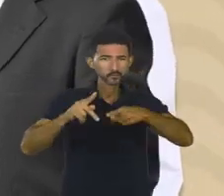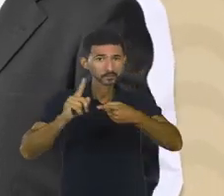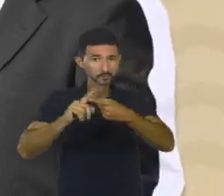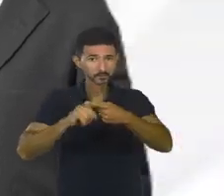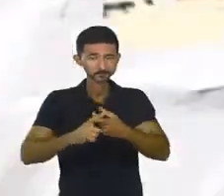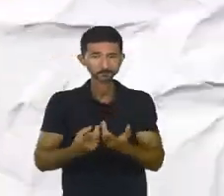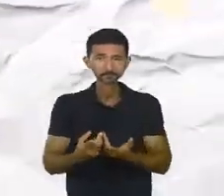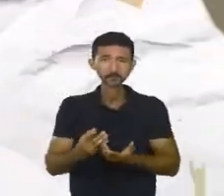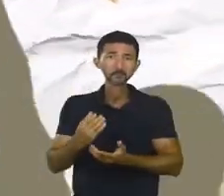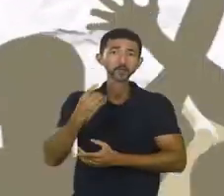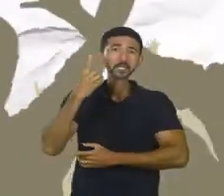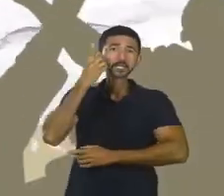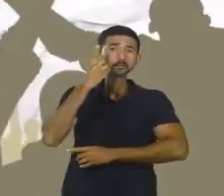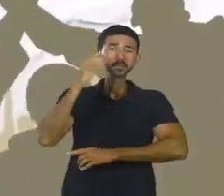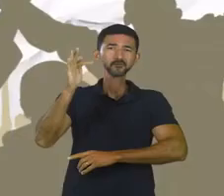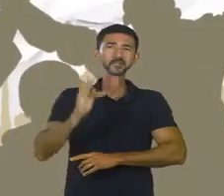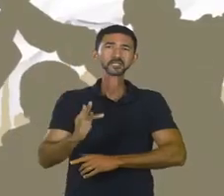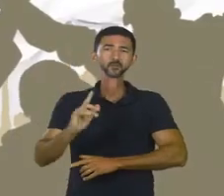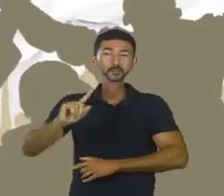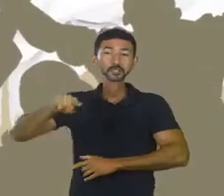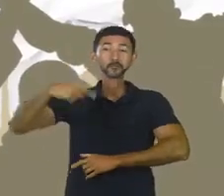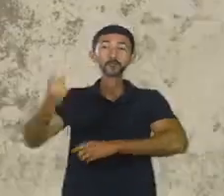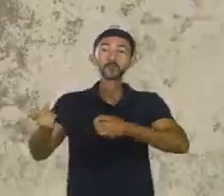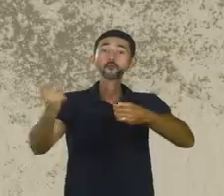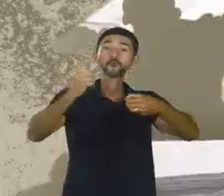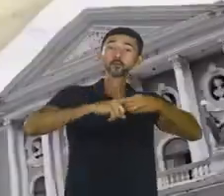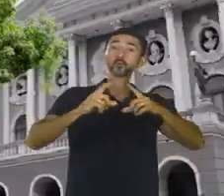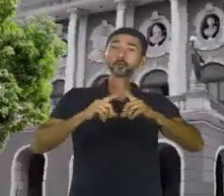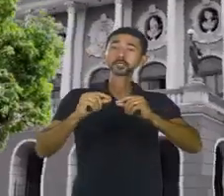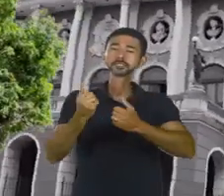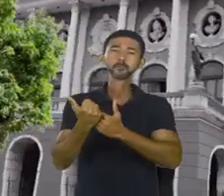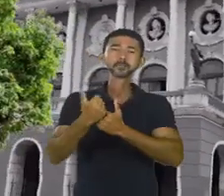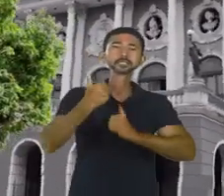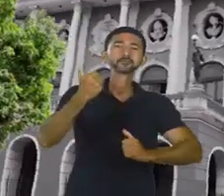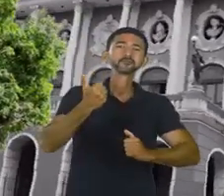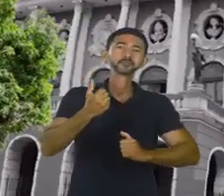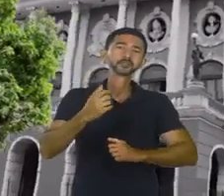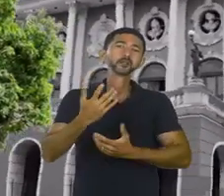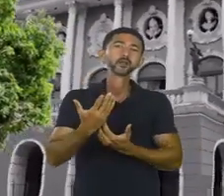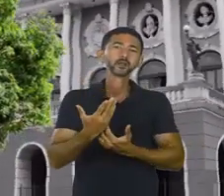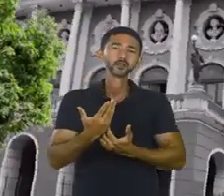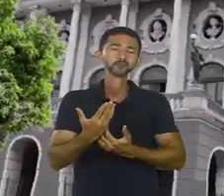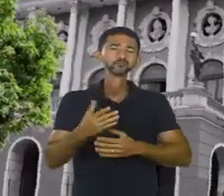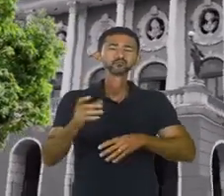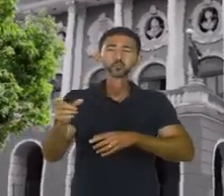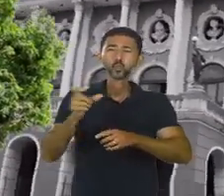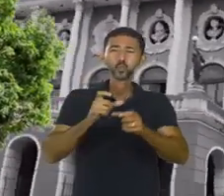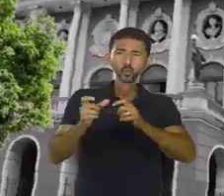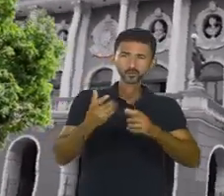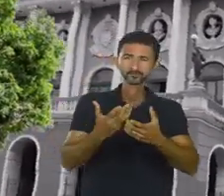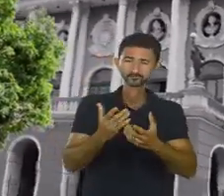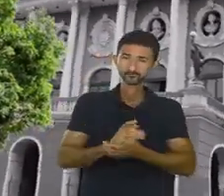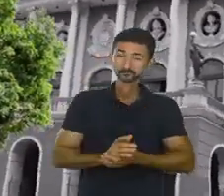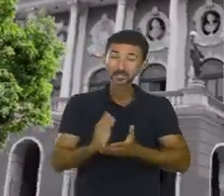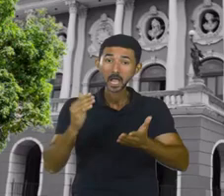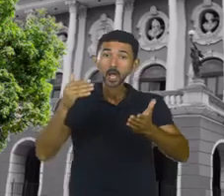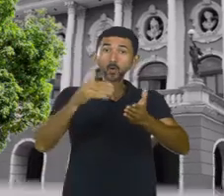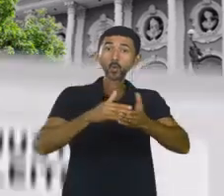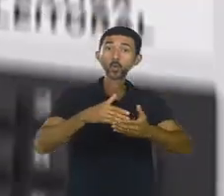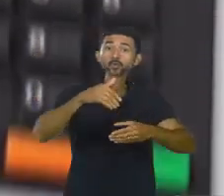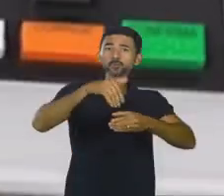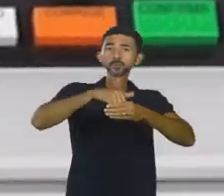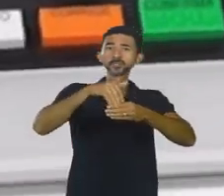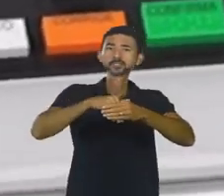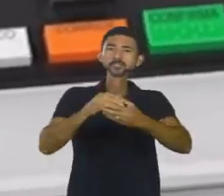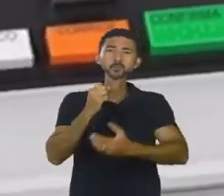fazia muito com pouco. Depois se elegeu deputado federal. Mais tarde, Zequinha voltou de Brasília para ser vice-governador do estado do Pará, a convite de Simão Jatene.